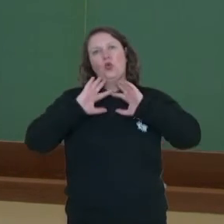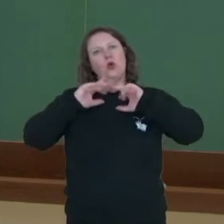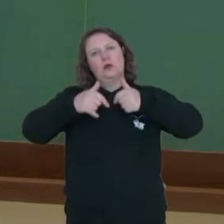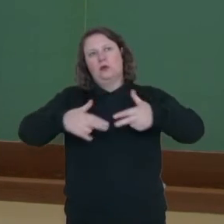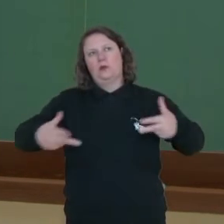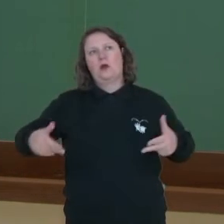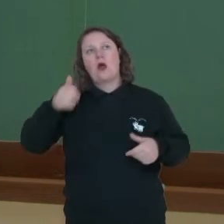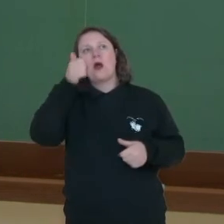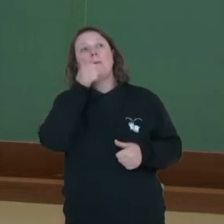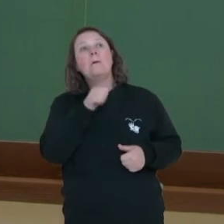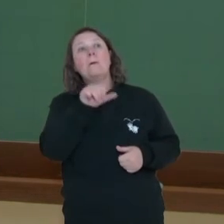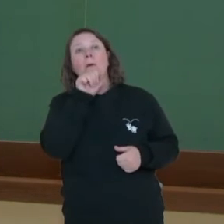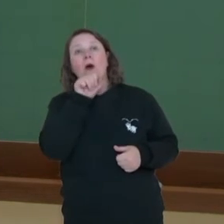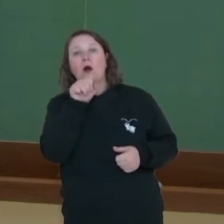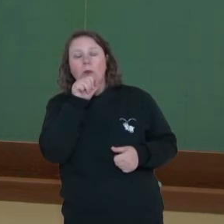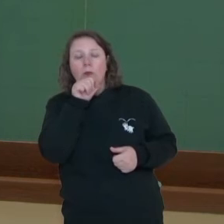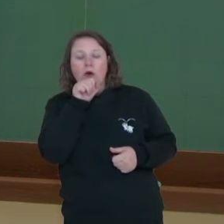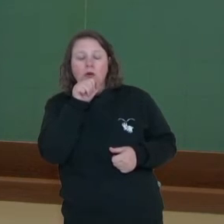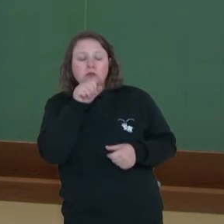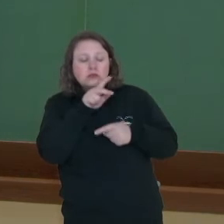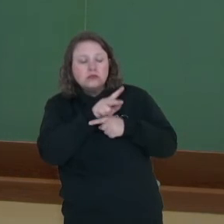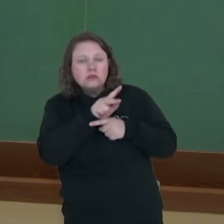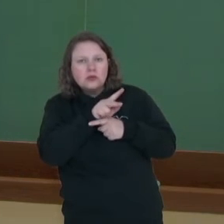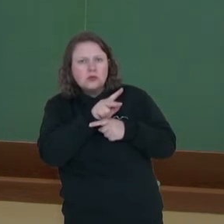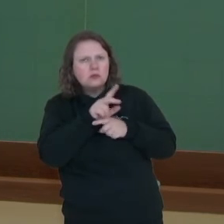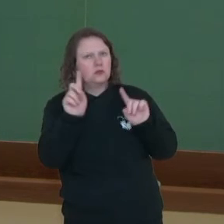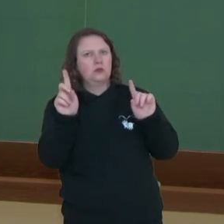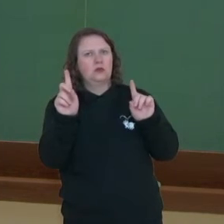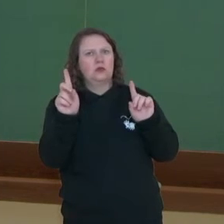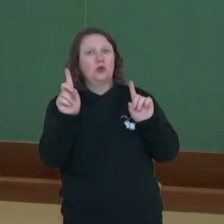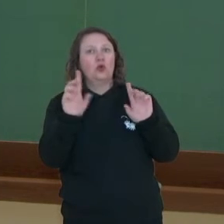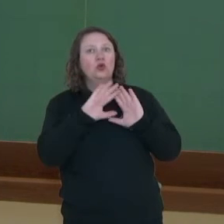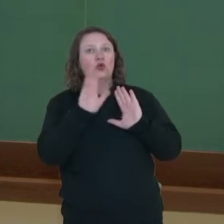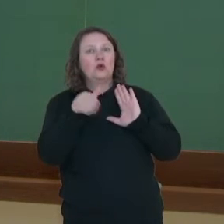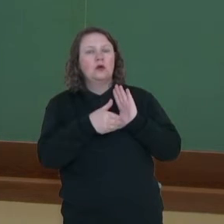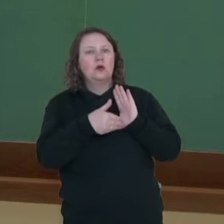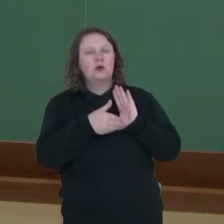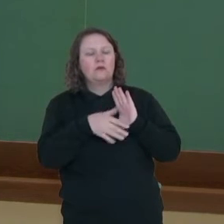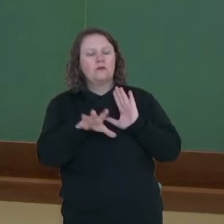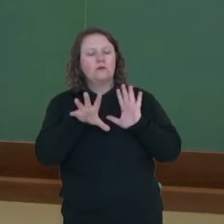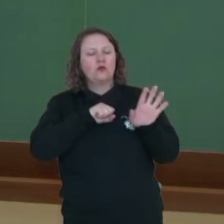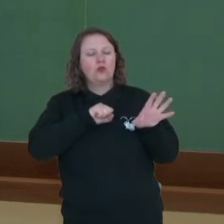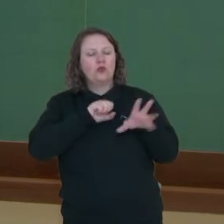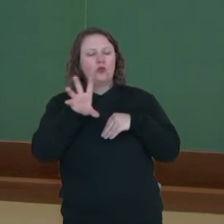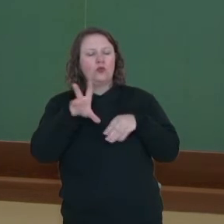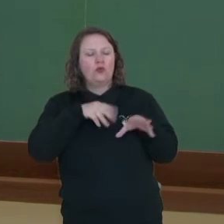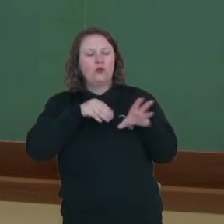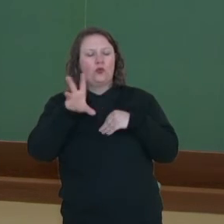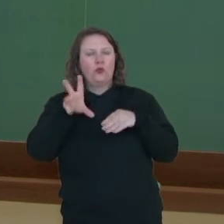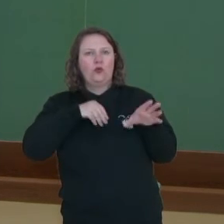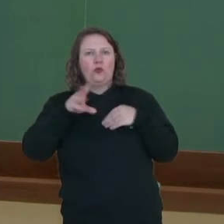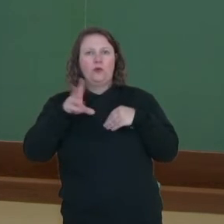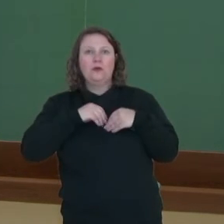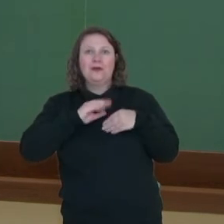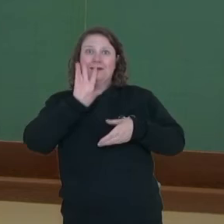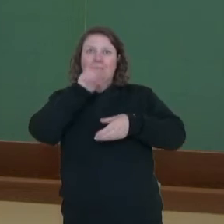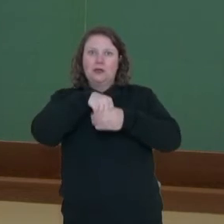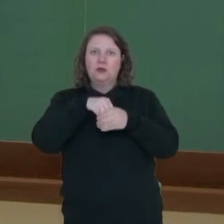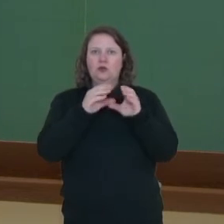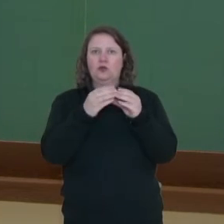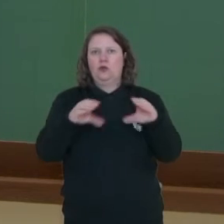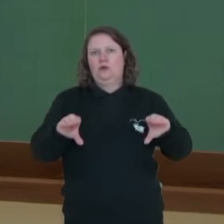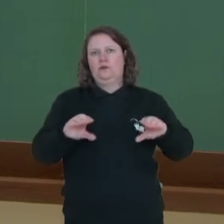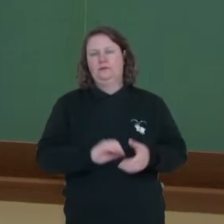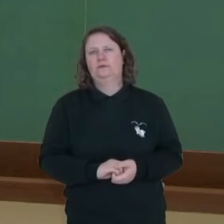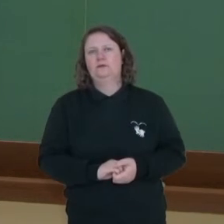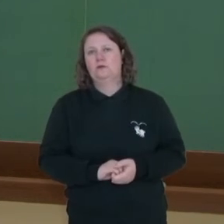energia para esse embriãozinho? Não. Toda a energia que ele precisa para se desenvolver está dentro do ovo. Apenas ela tem